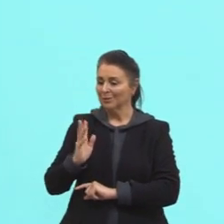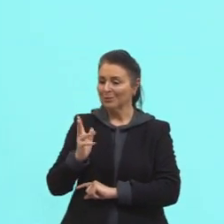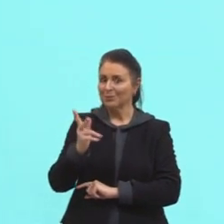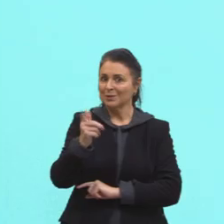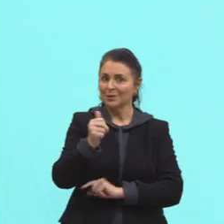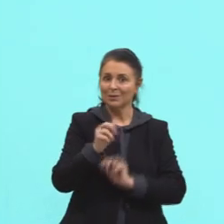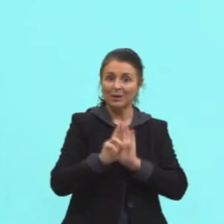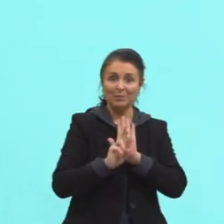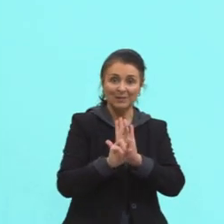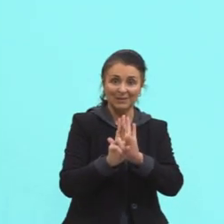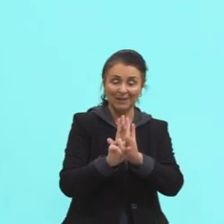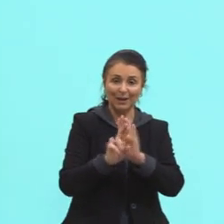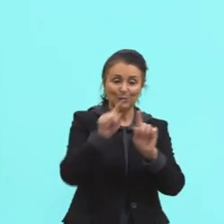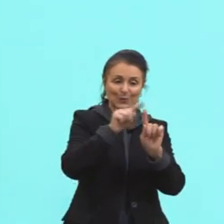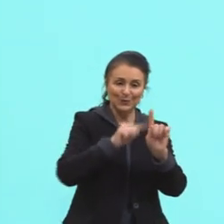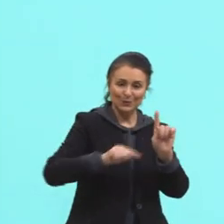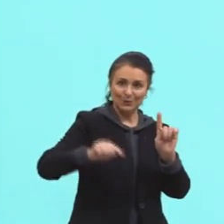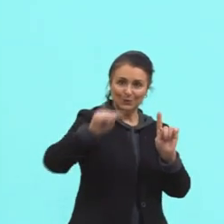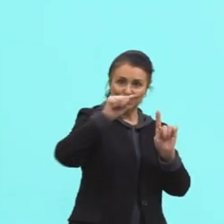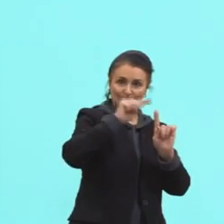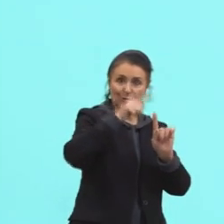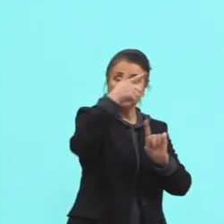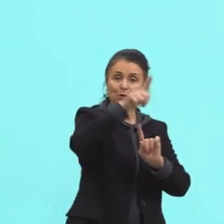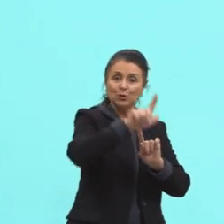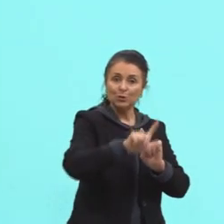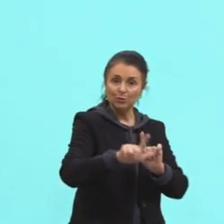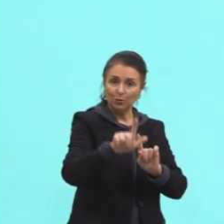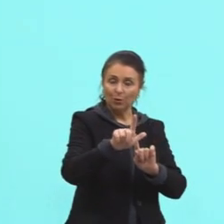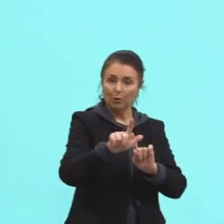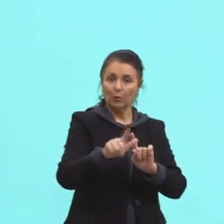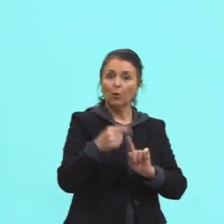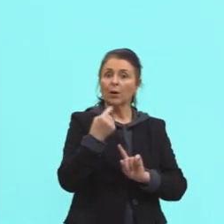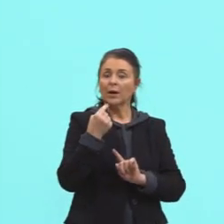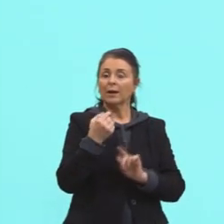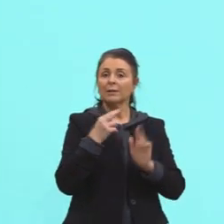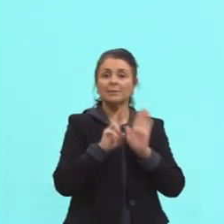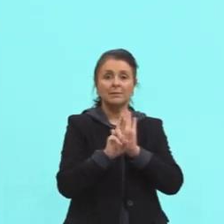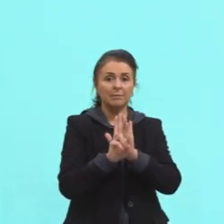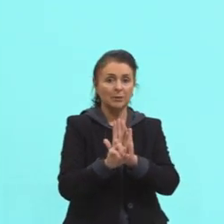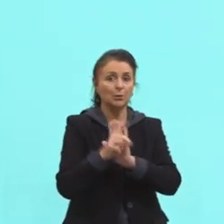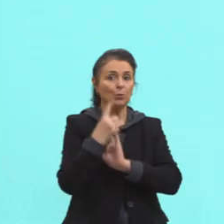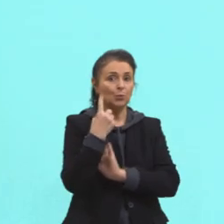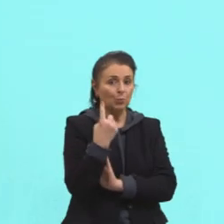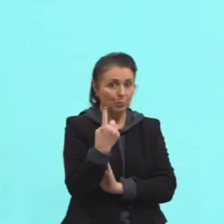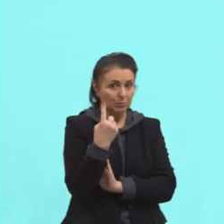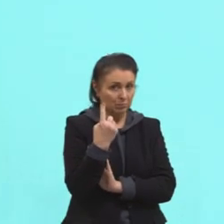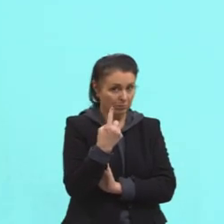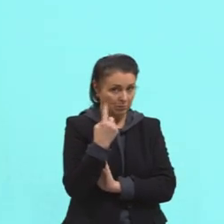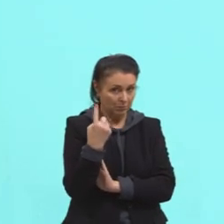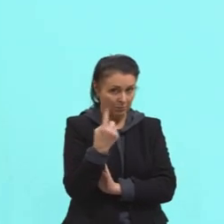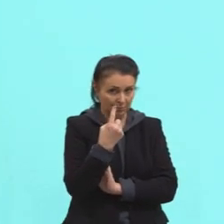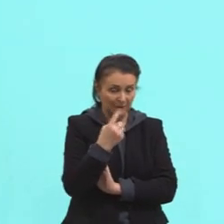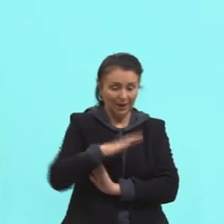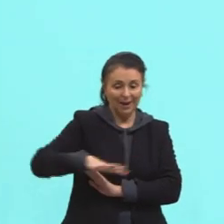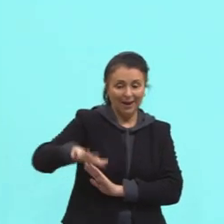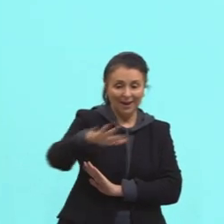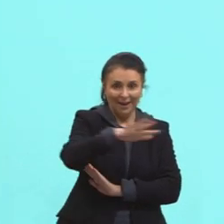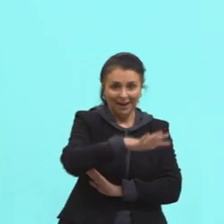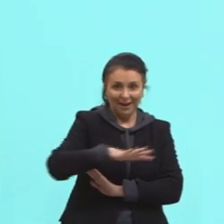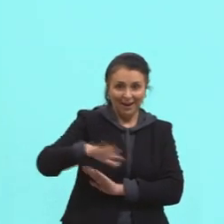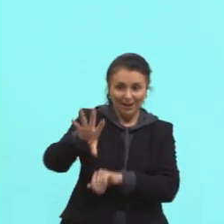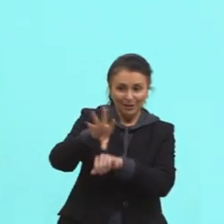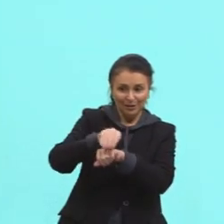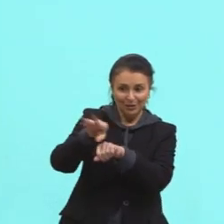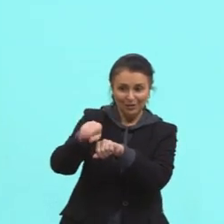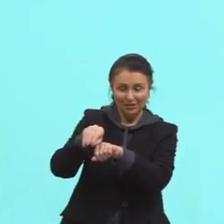representados ali. Novamente, eles representam uma única categoria, que é a área de conhecimento. Mas foram